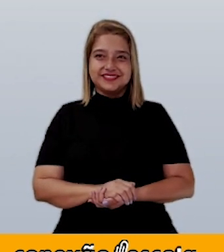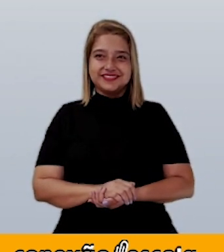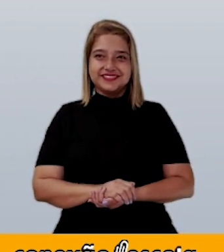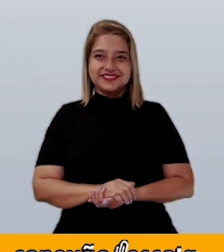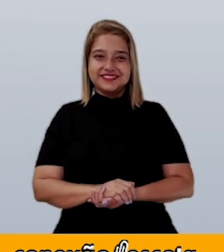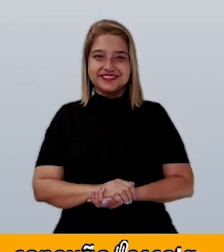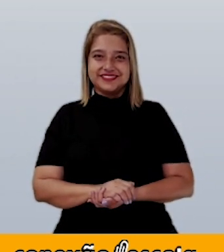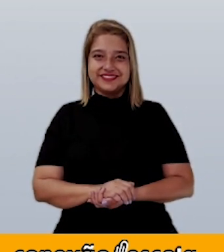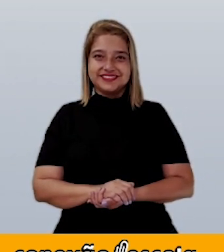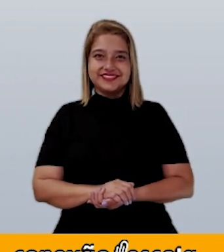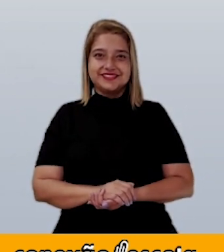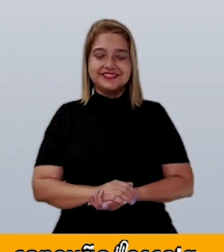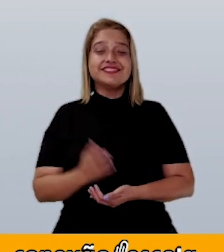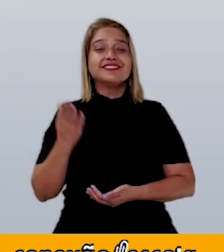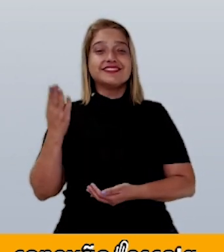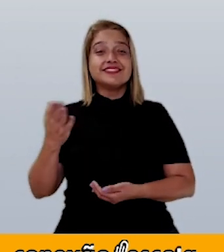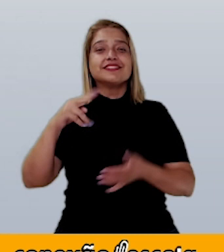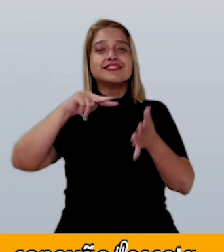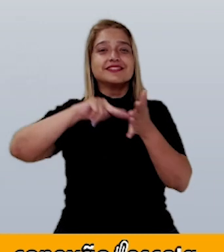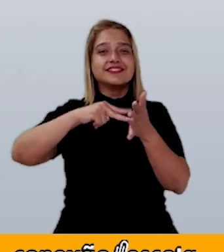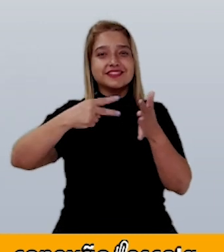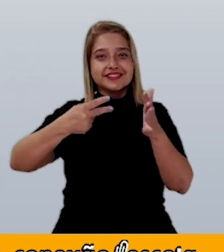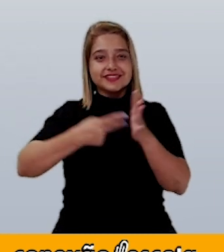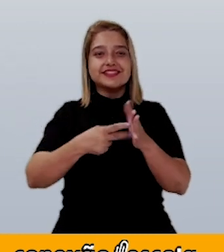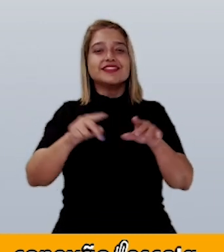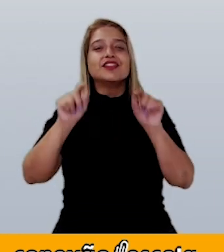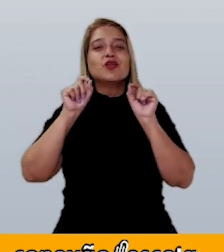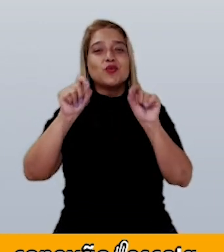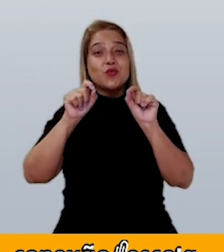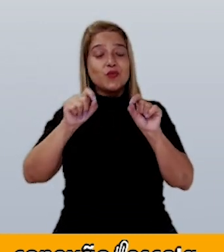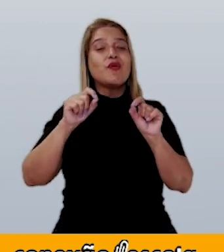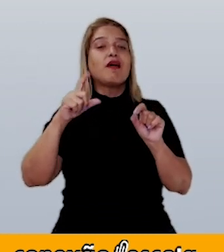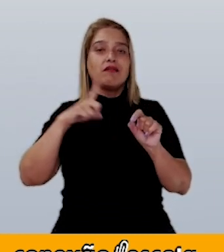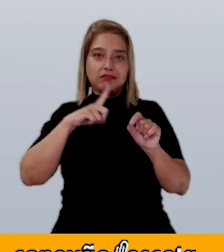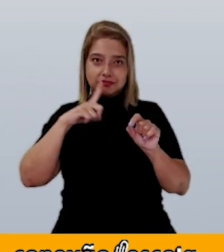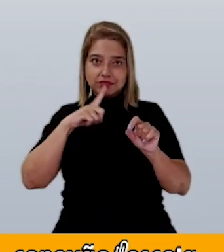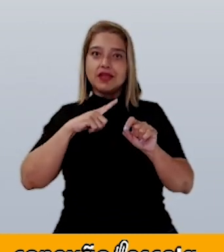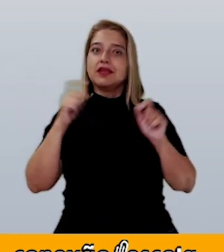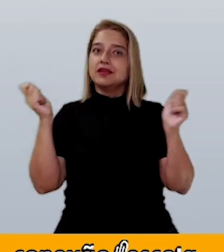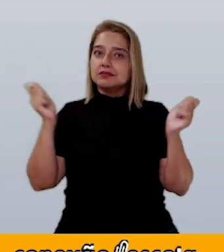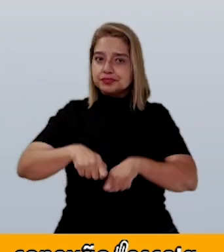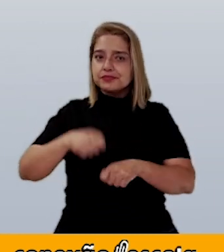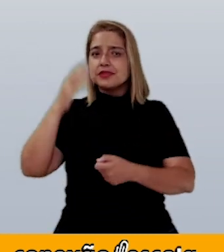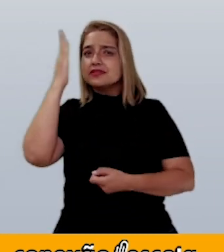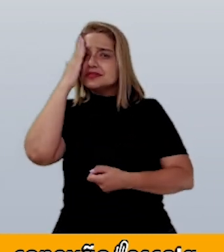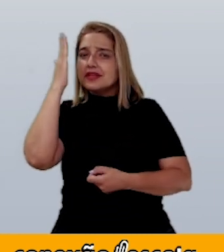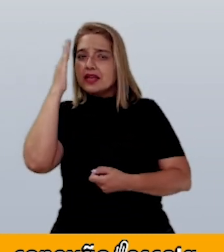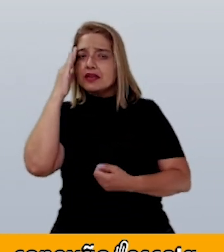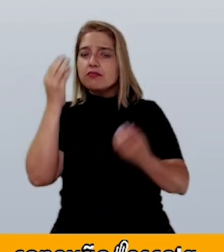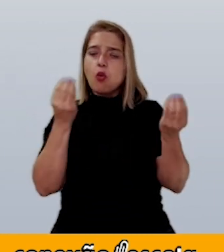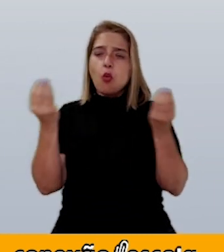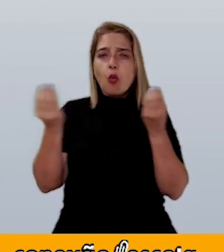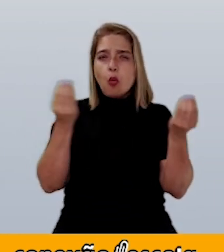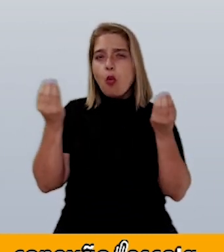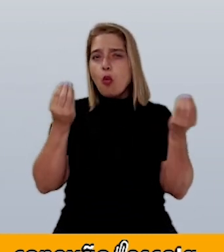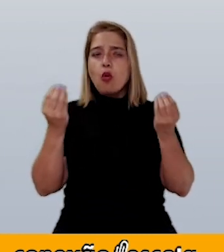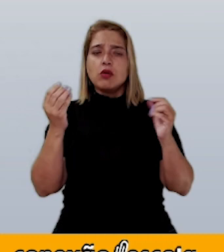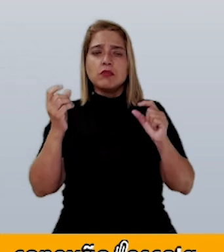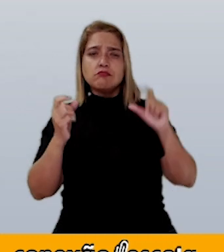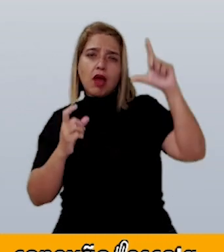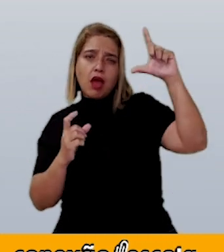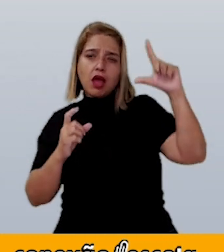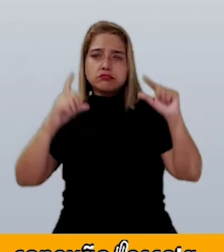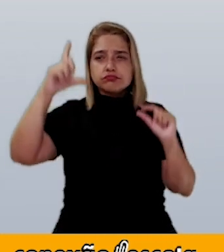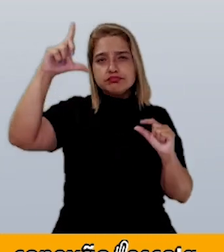Isso significa que existe uma proporção constante entre elas, sem